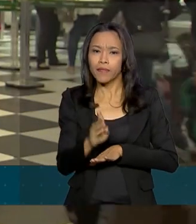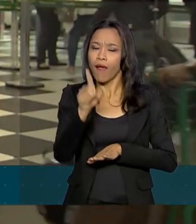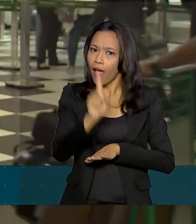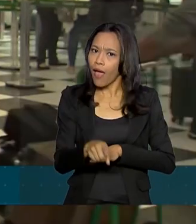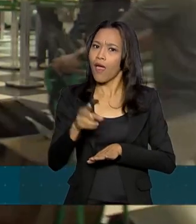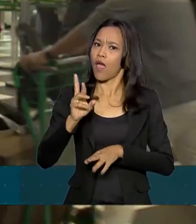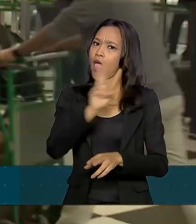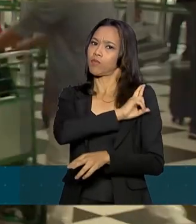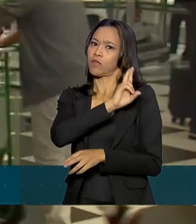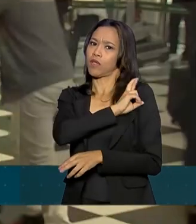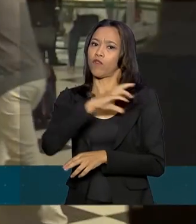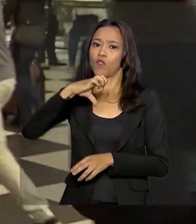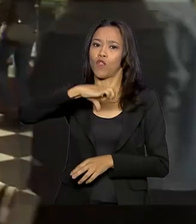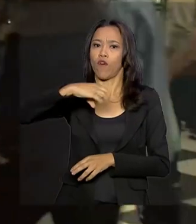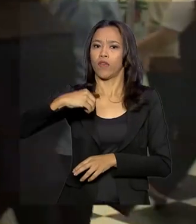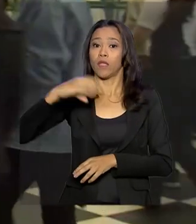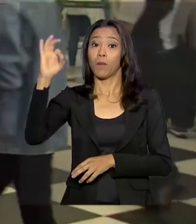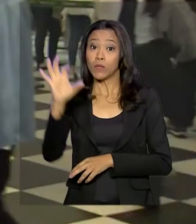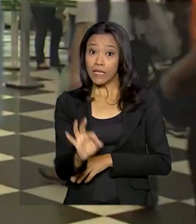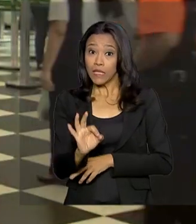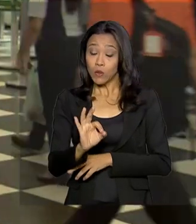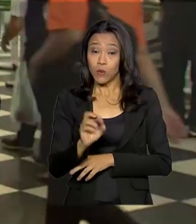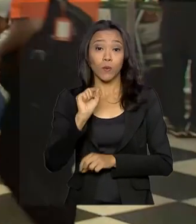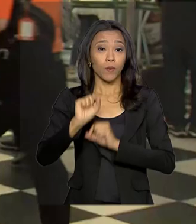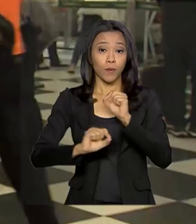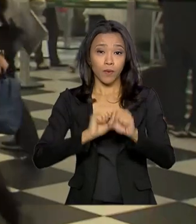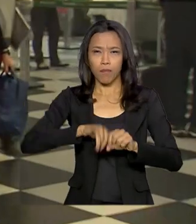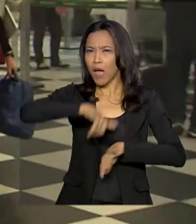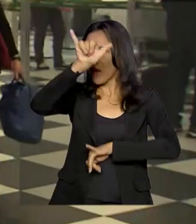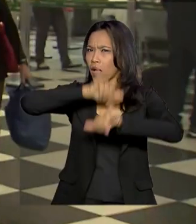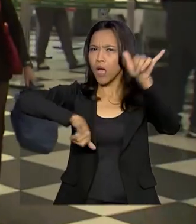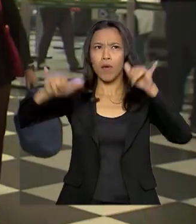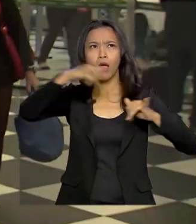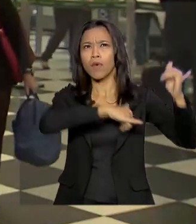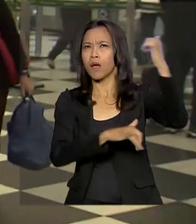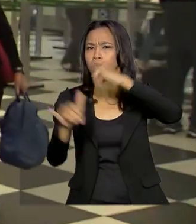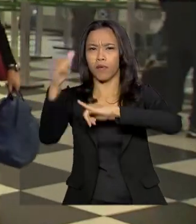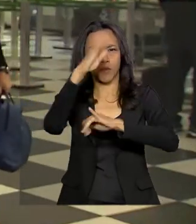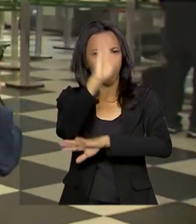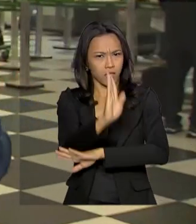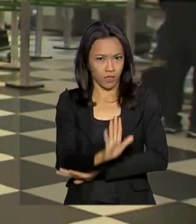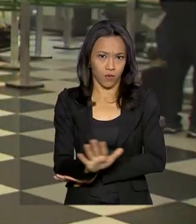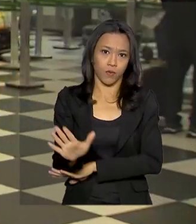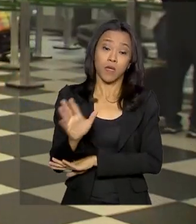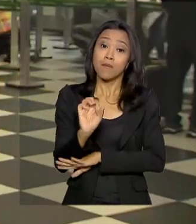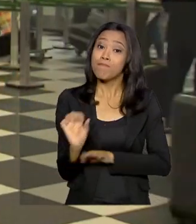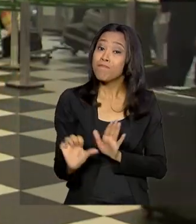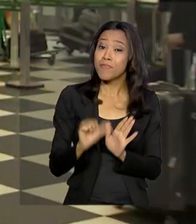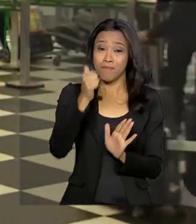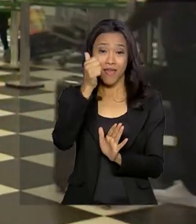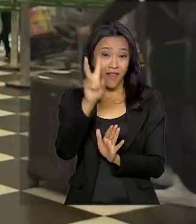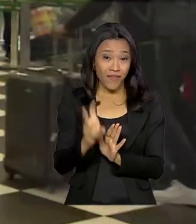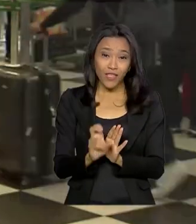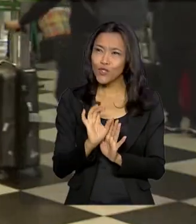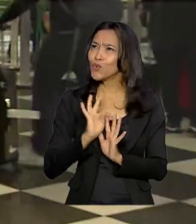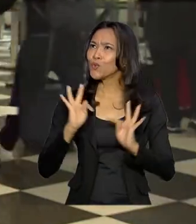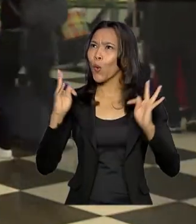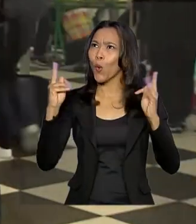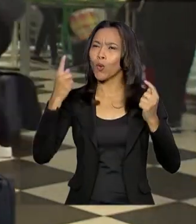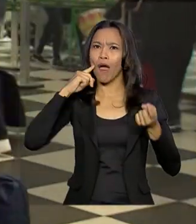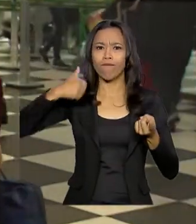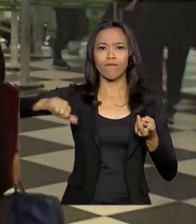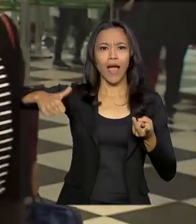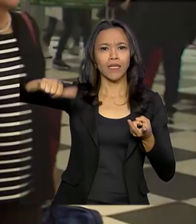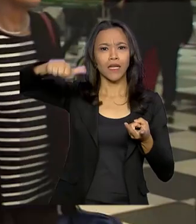de 90% do fluxo de passageiros em todo o país. E pela primeira vez, todos eles receberam